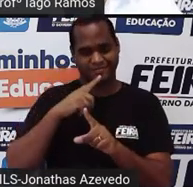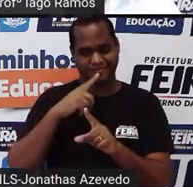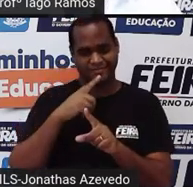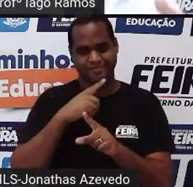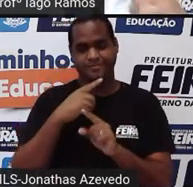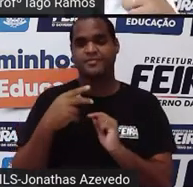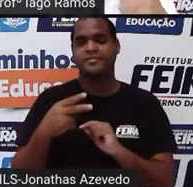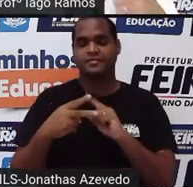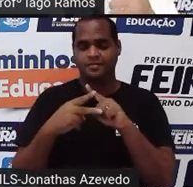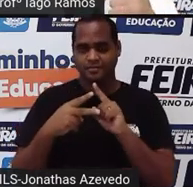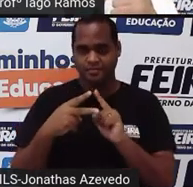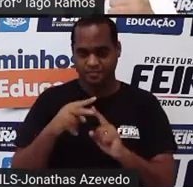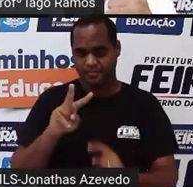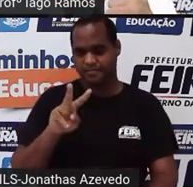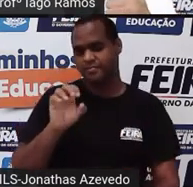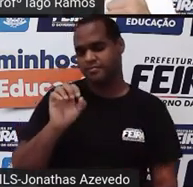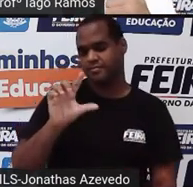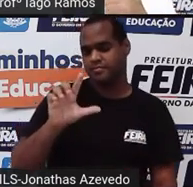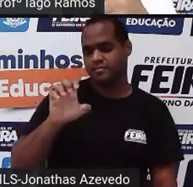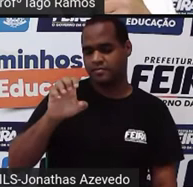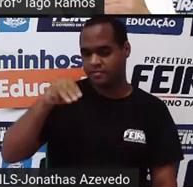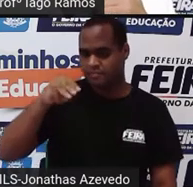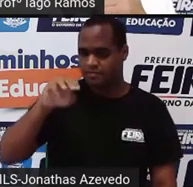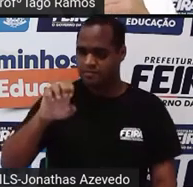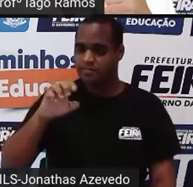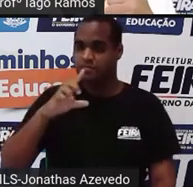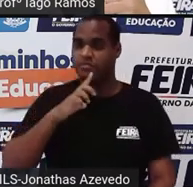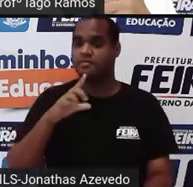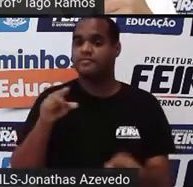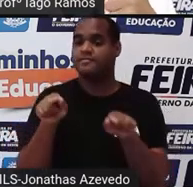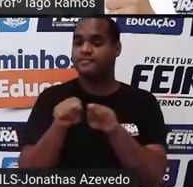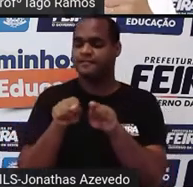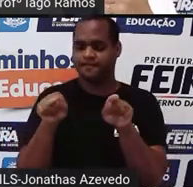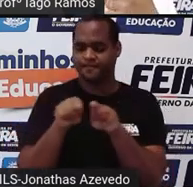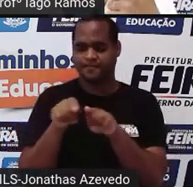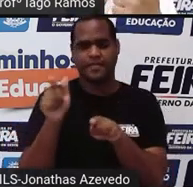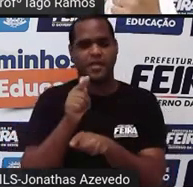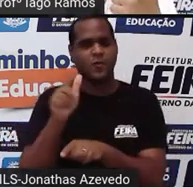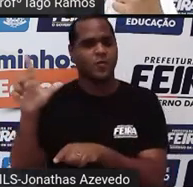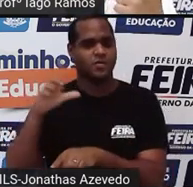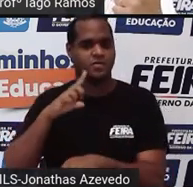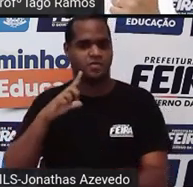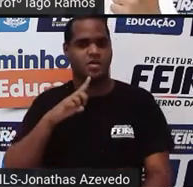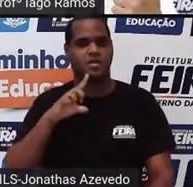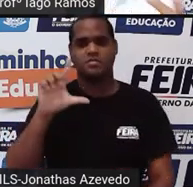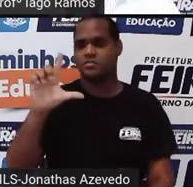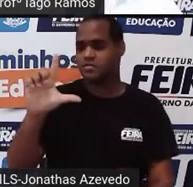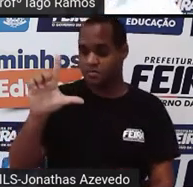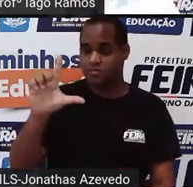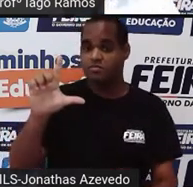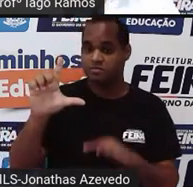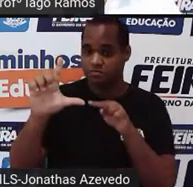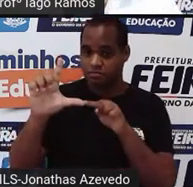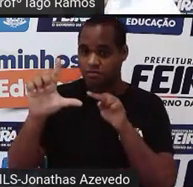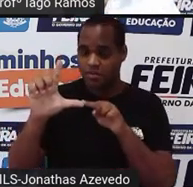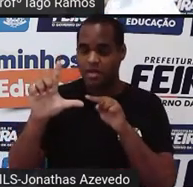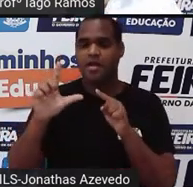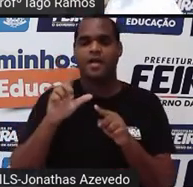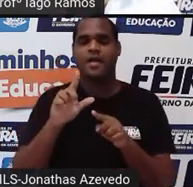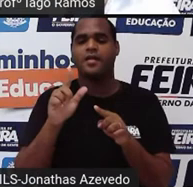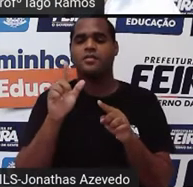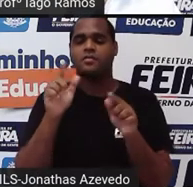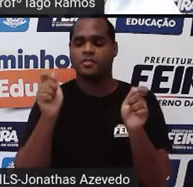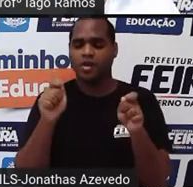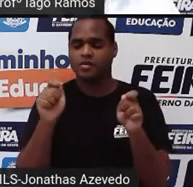Tem a medida volume e tem a medida ali, que é aquela medida em litros. Essa medida em litros é